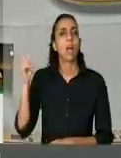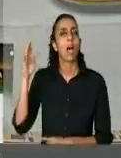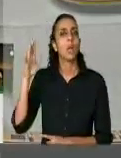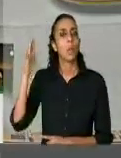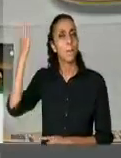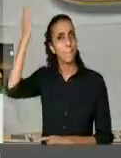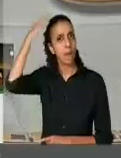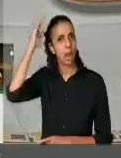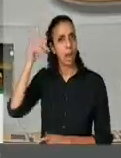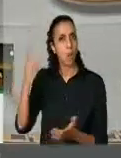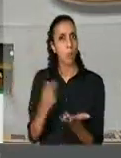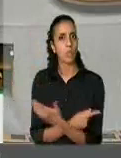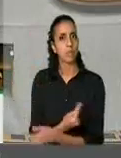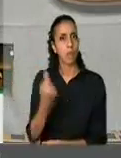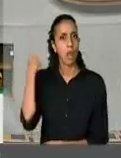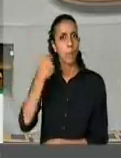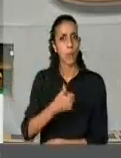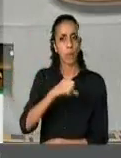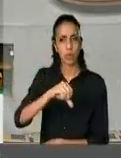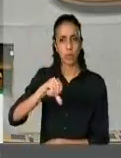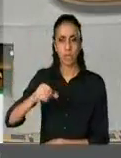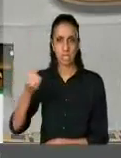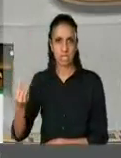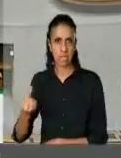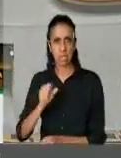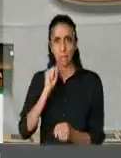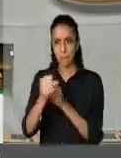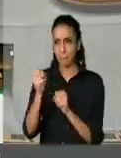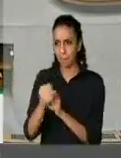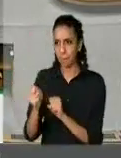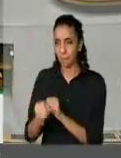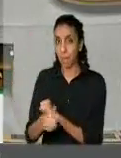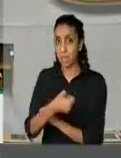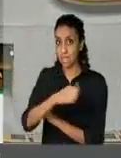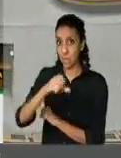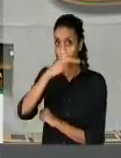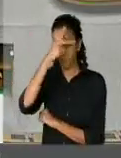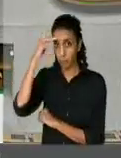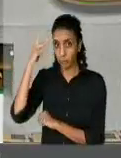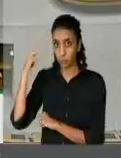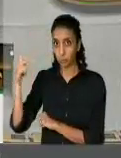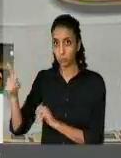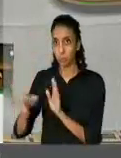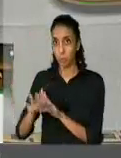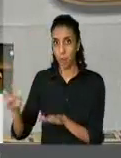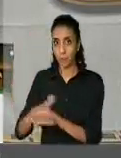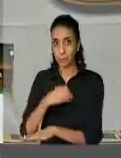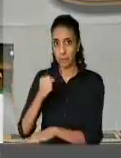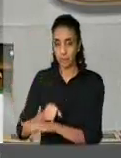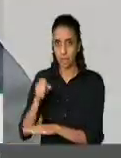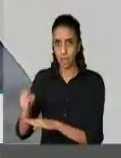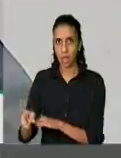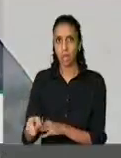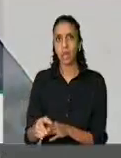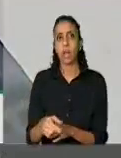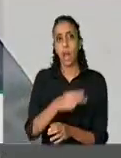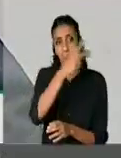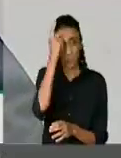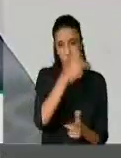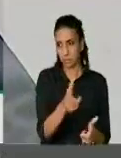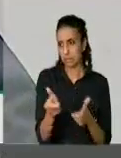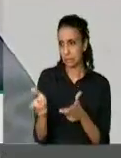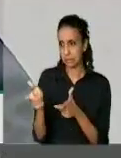de 1996, onde 19 sem terra foram barbaramente metralhados.